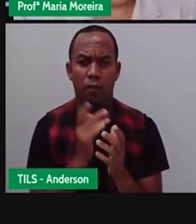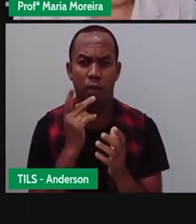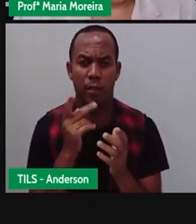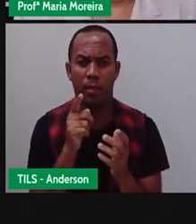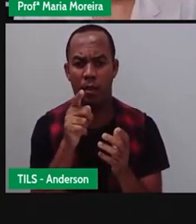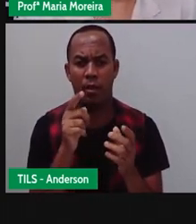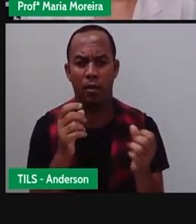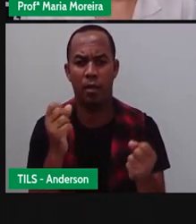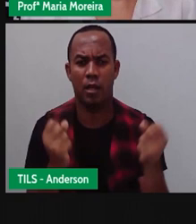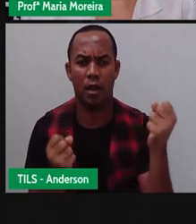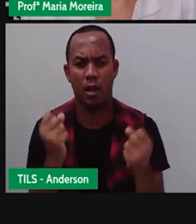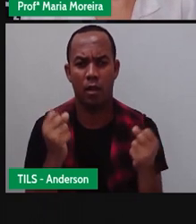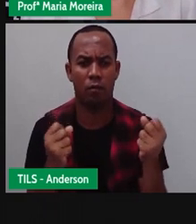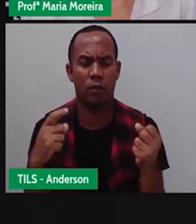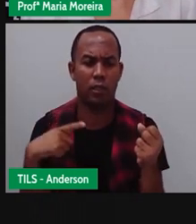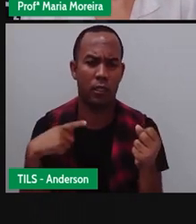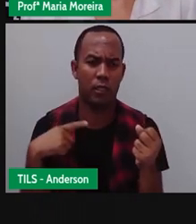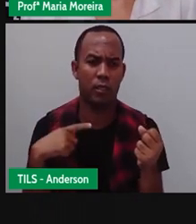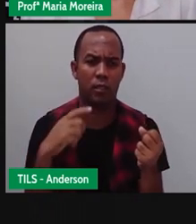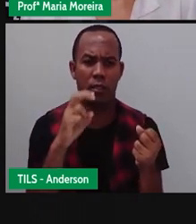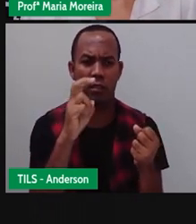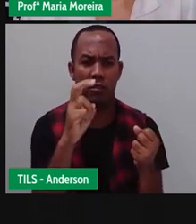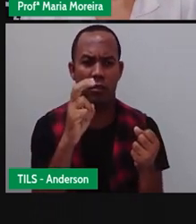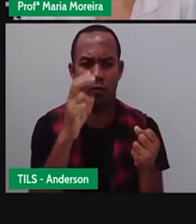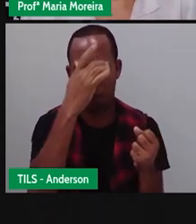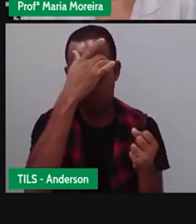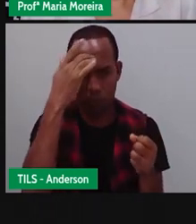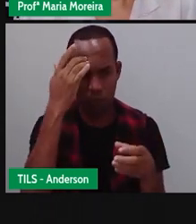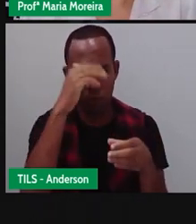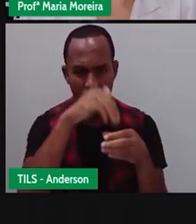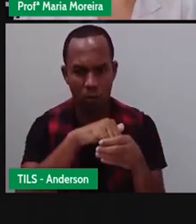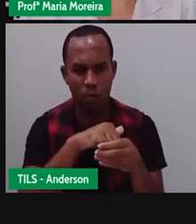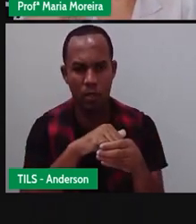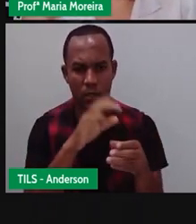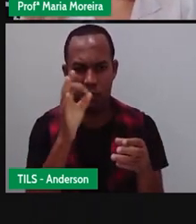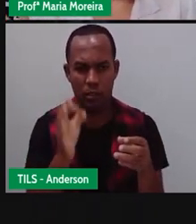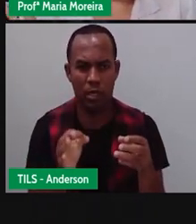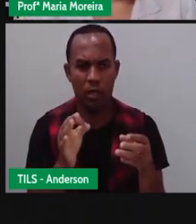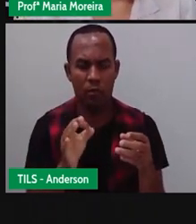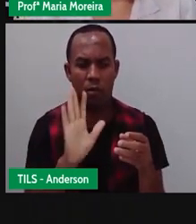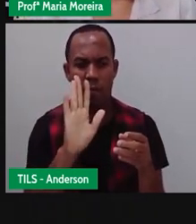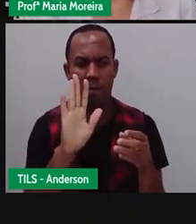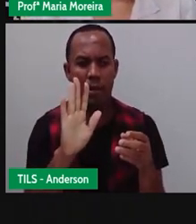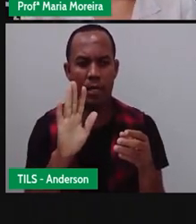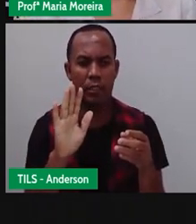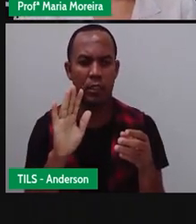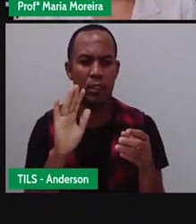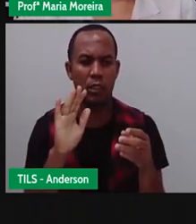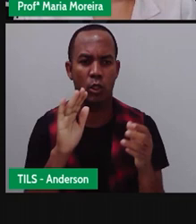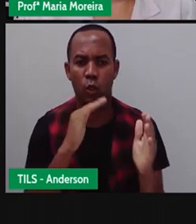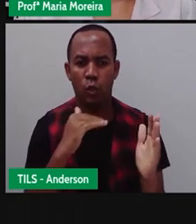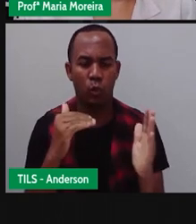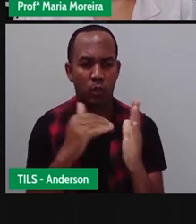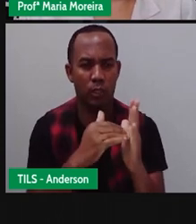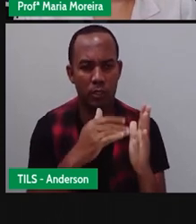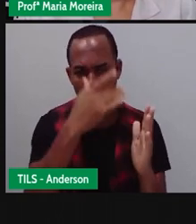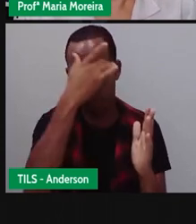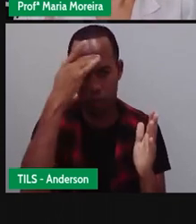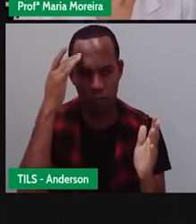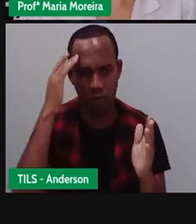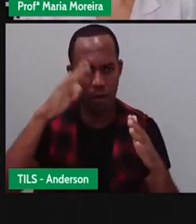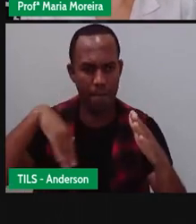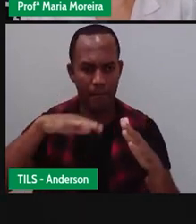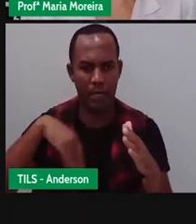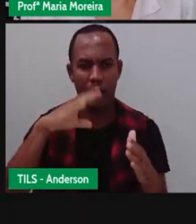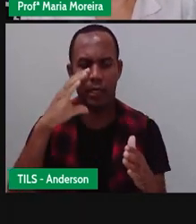cabem aí cinco pessoas. Certo? Vão todos viajar pra Cabo Sul e os carros estão completos. E são